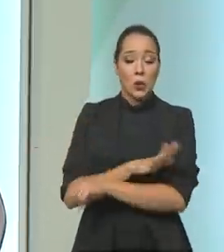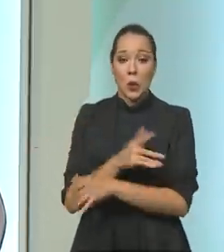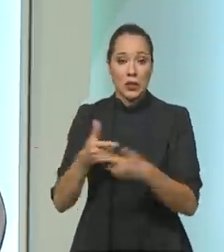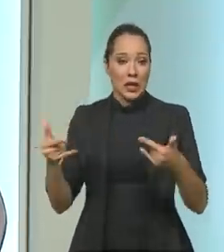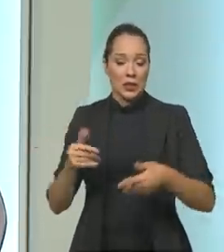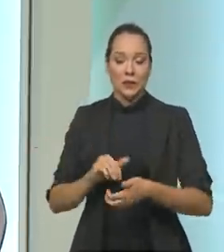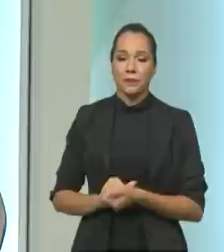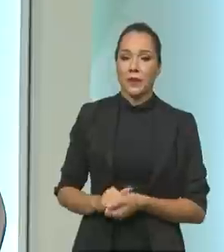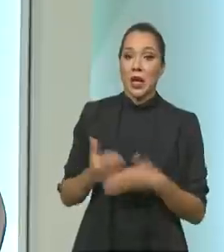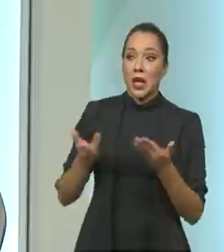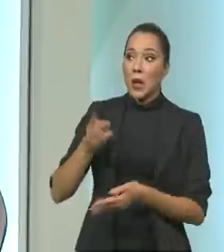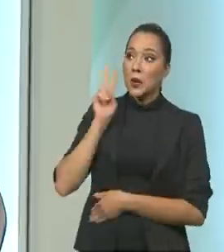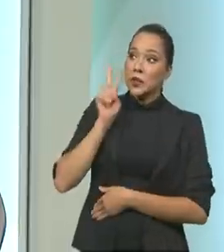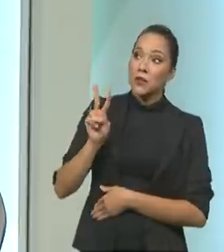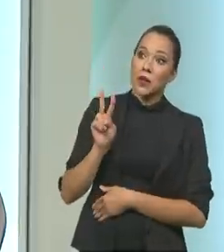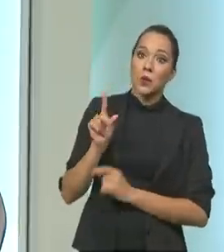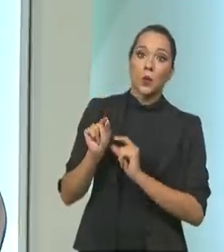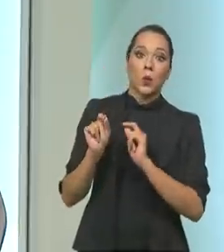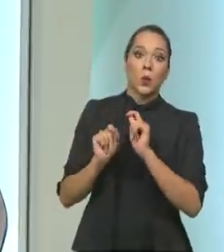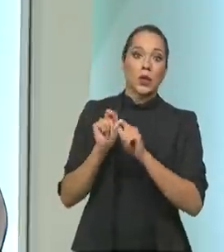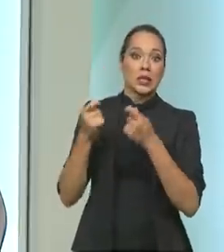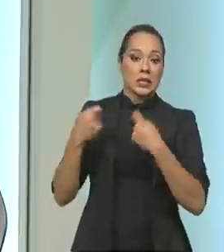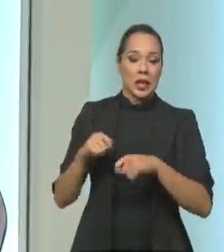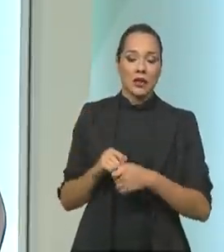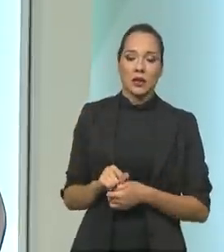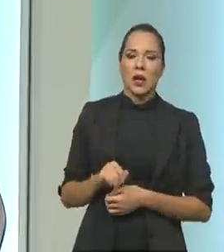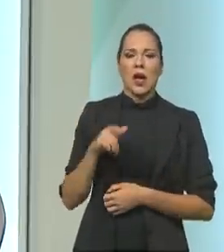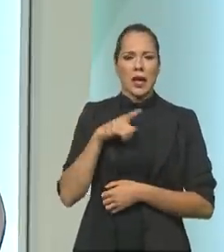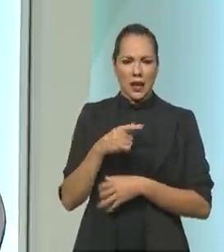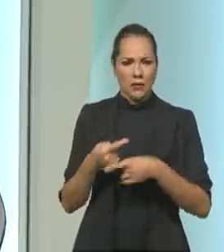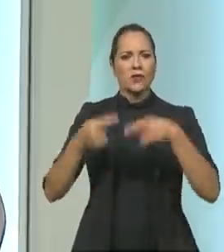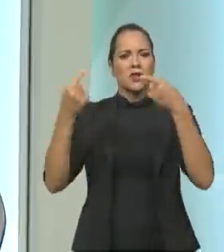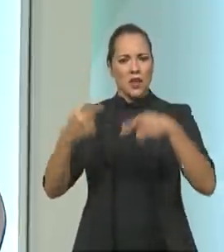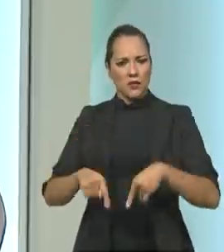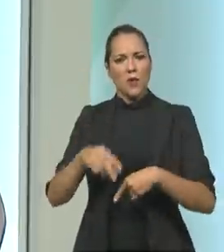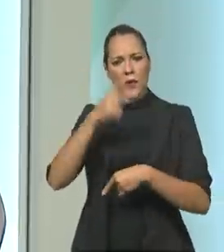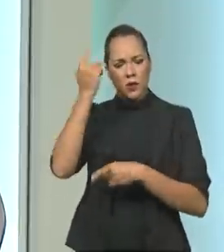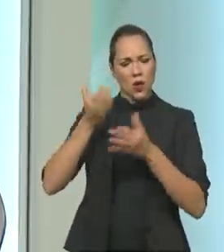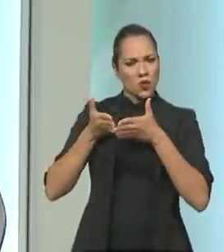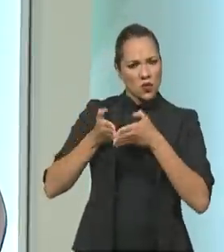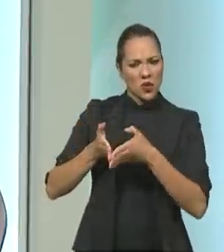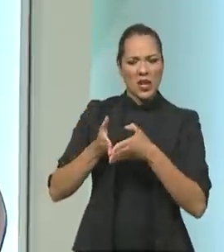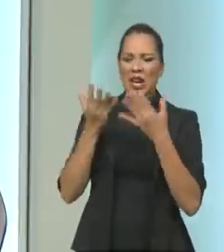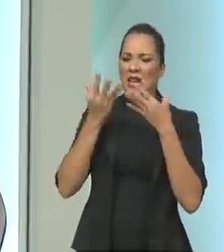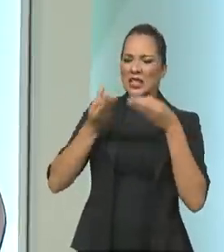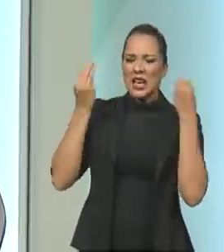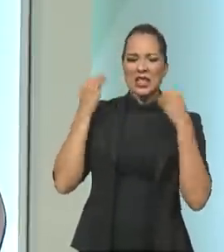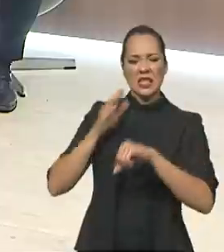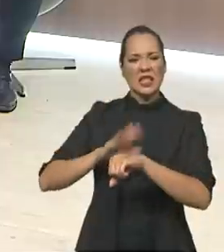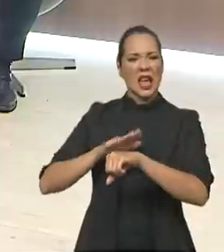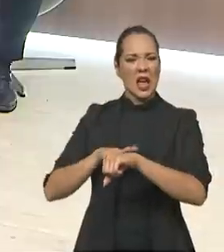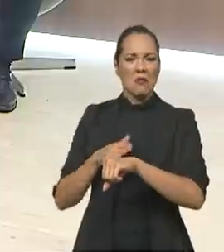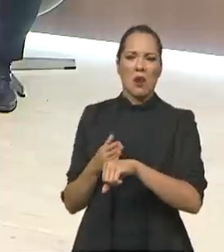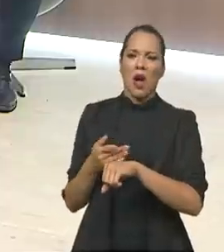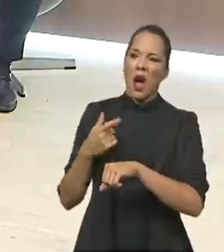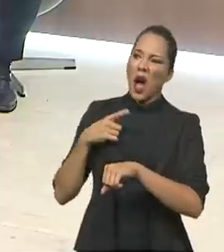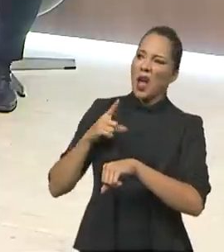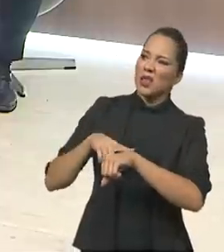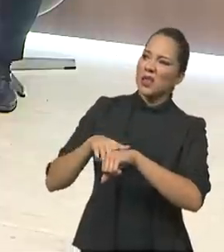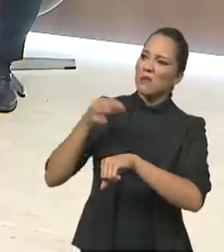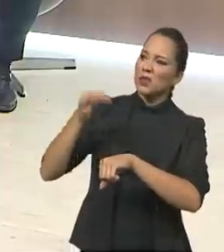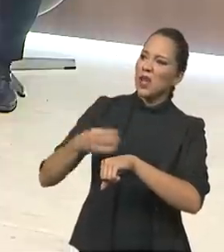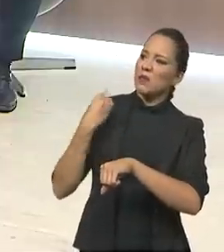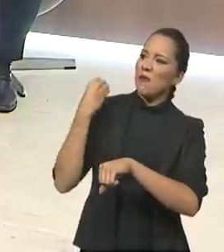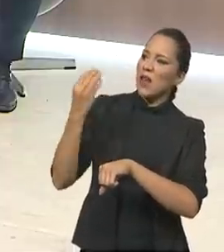agora uma necessidade, e eu fiz um desafio ao pessoal dos cruzeiros marítimos, que eles esqueçam esse negócio de temporada. Isso não vai mais existir no Brasil.